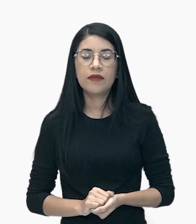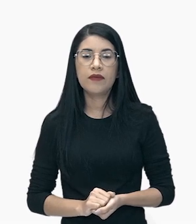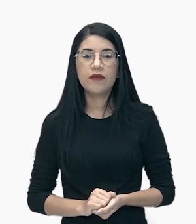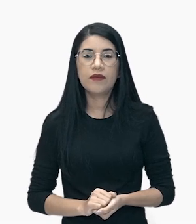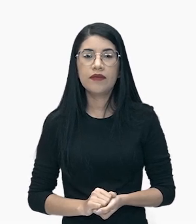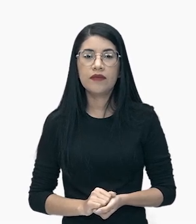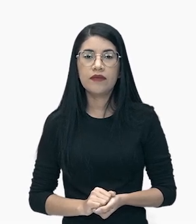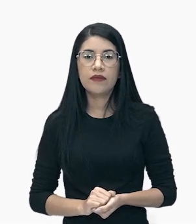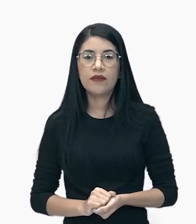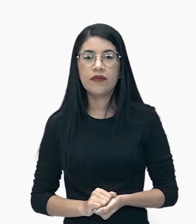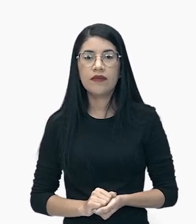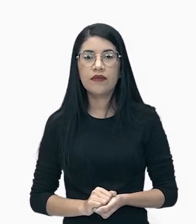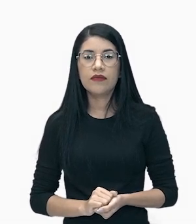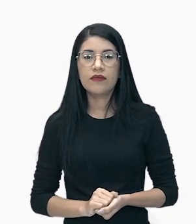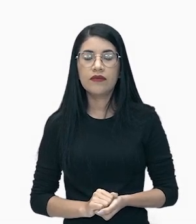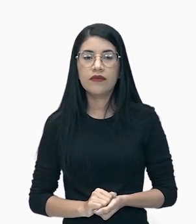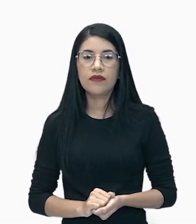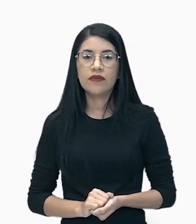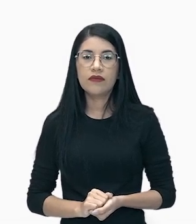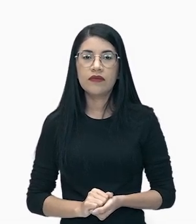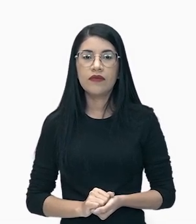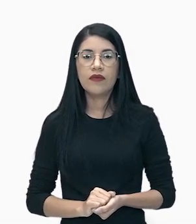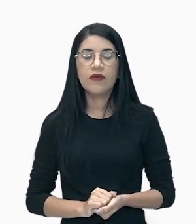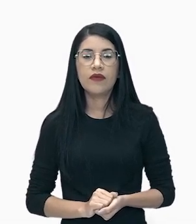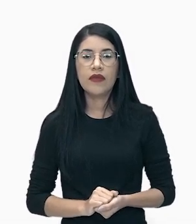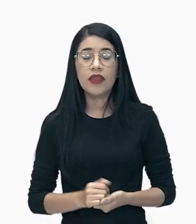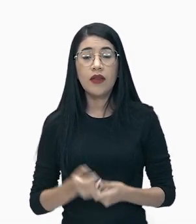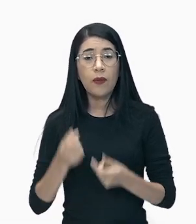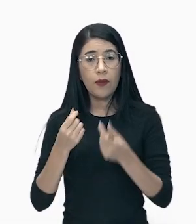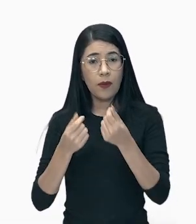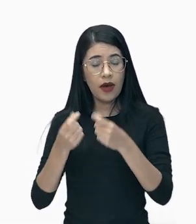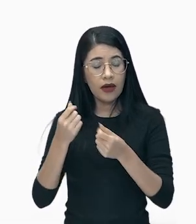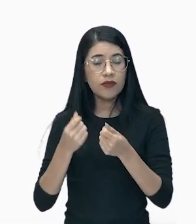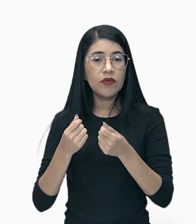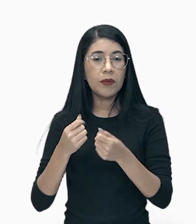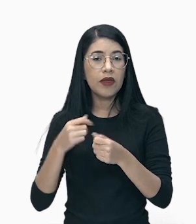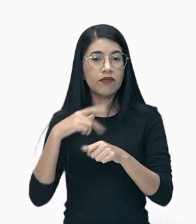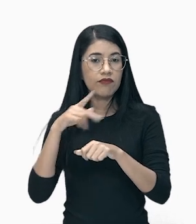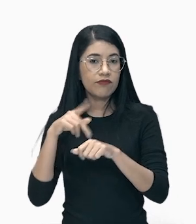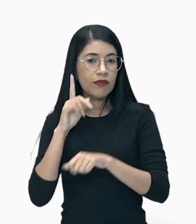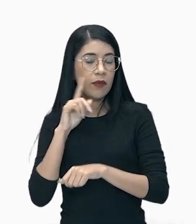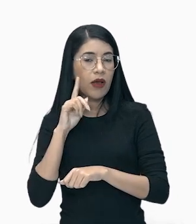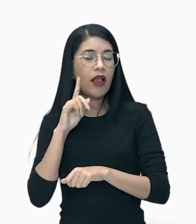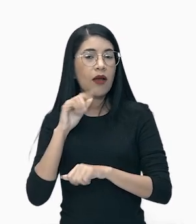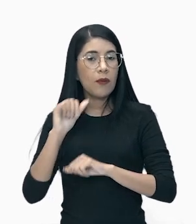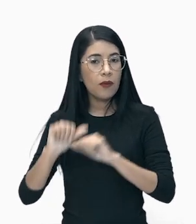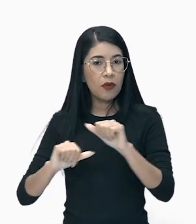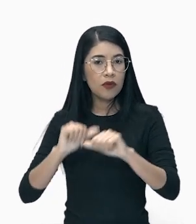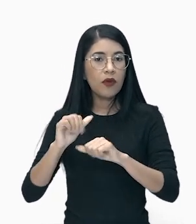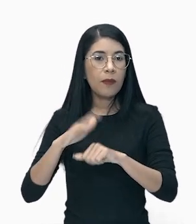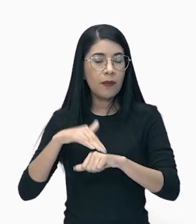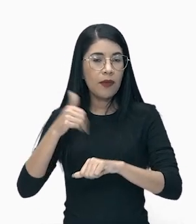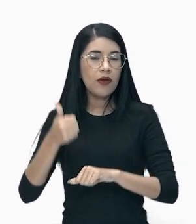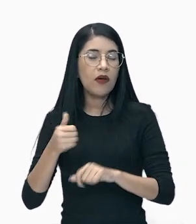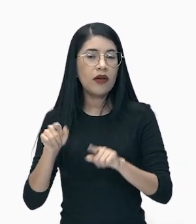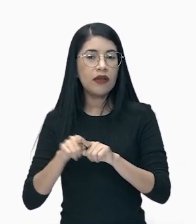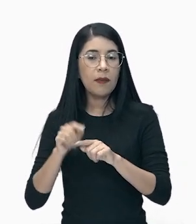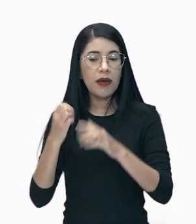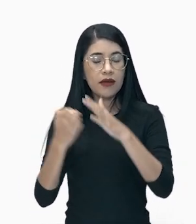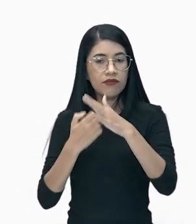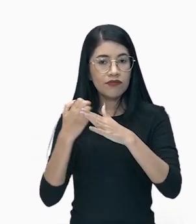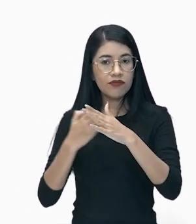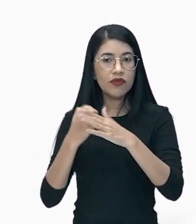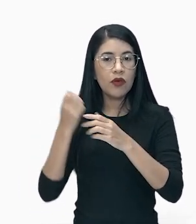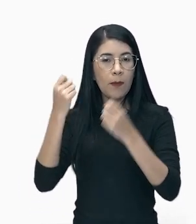econômico. Vamos adiante, galerinha. A economia do país foi reaquecida e a indústria voltou a produzir.